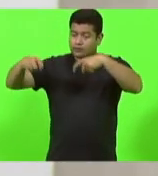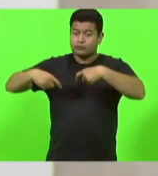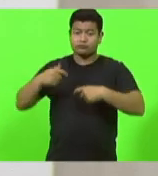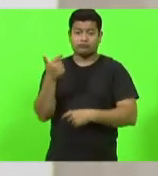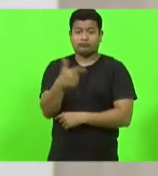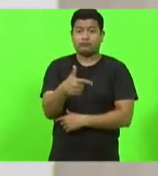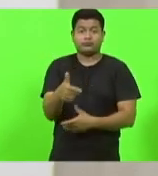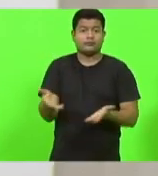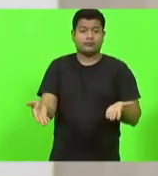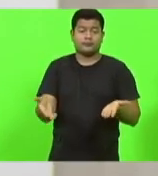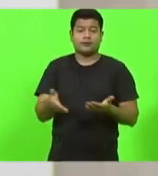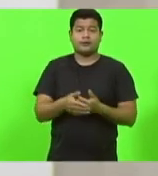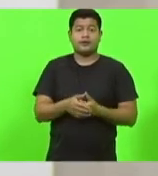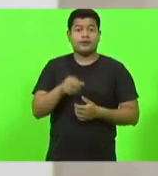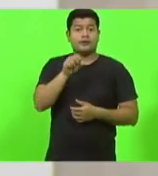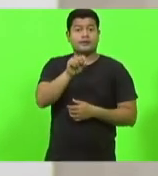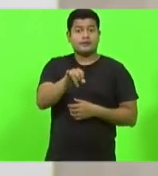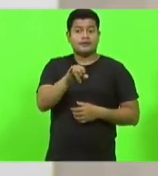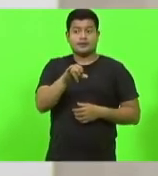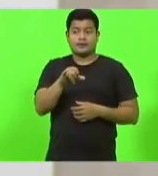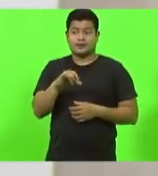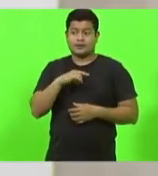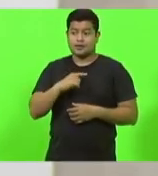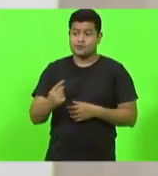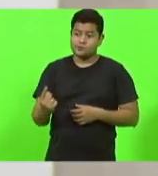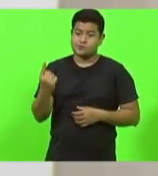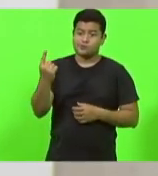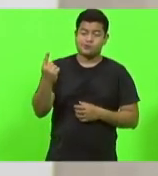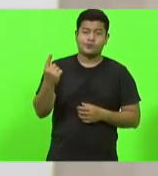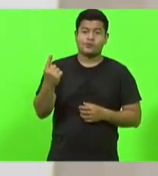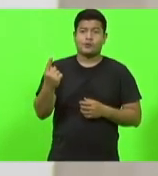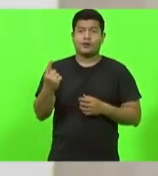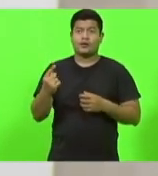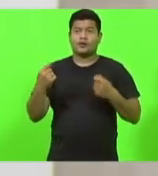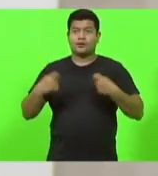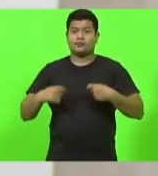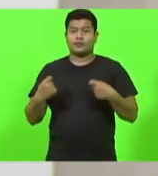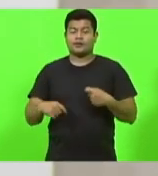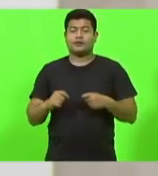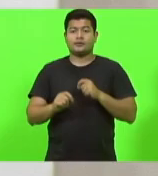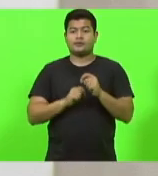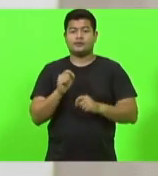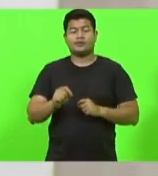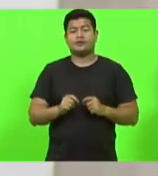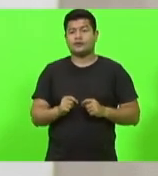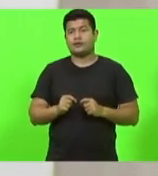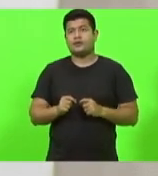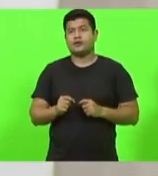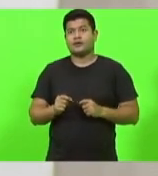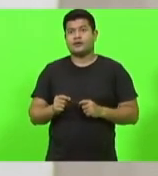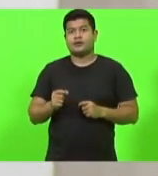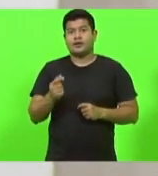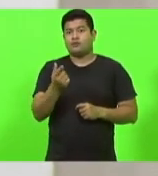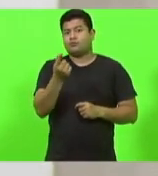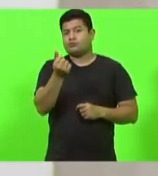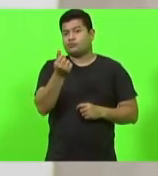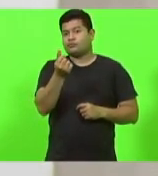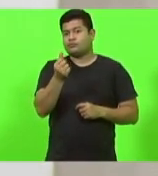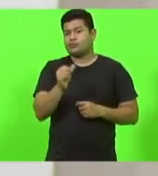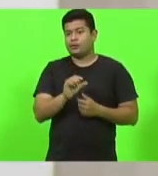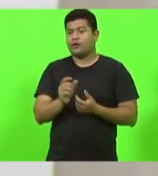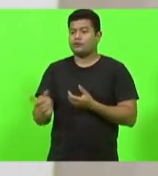E, quando existem, você tem que devolver com juros, correção.